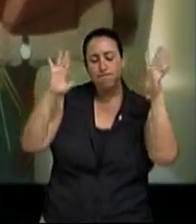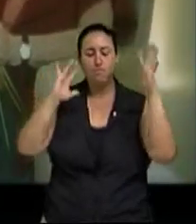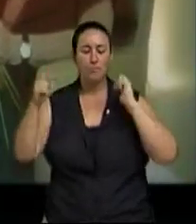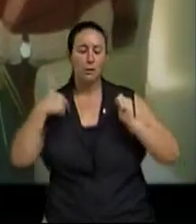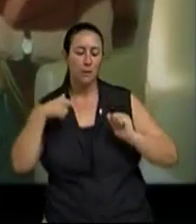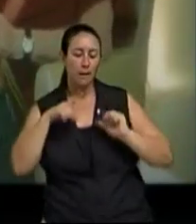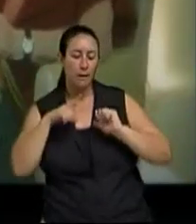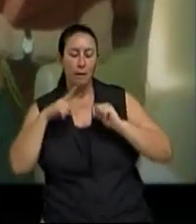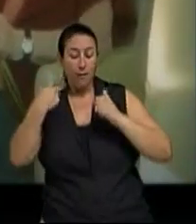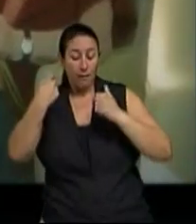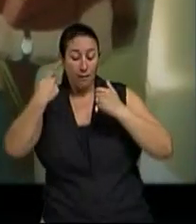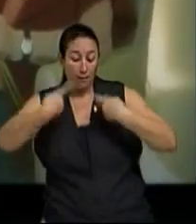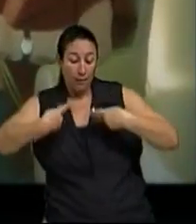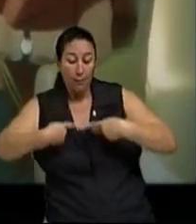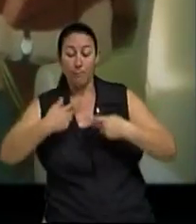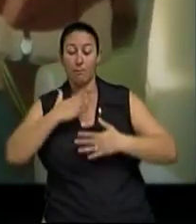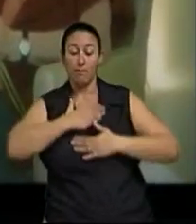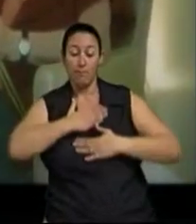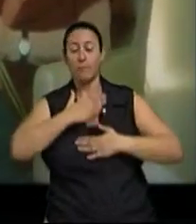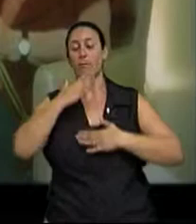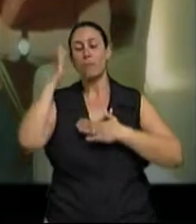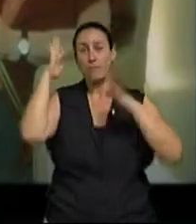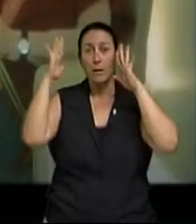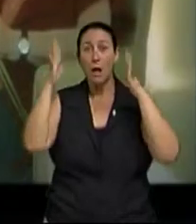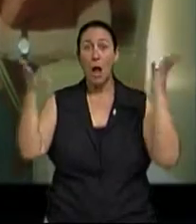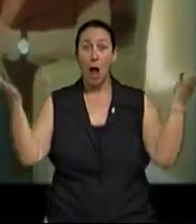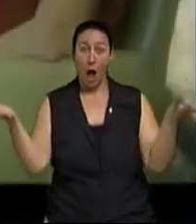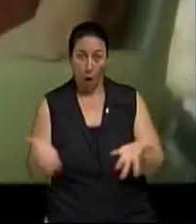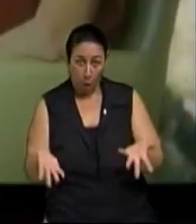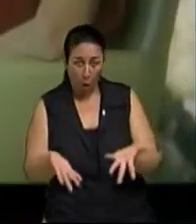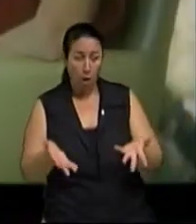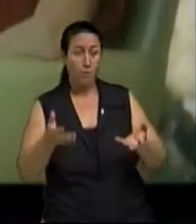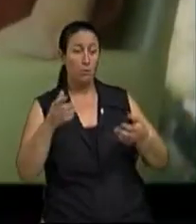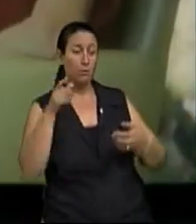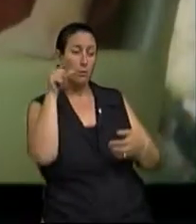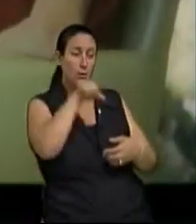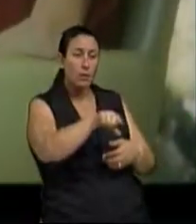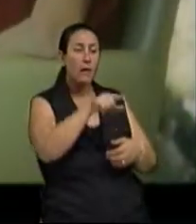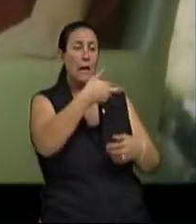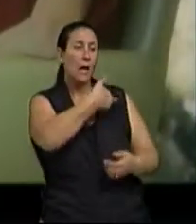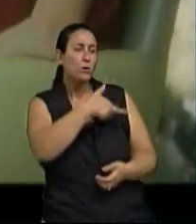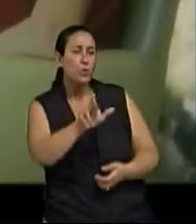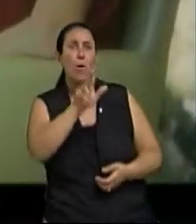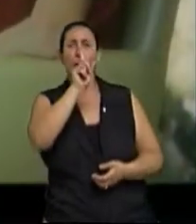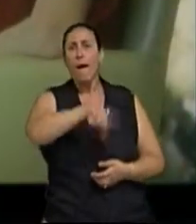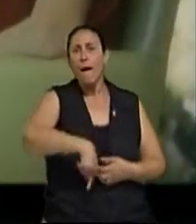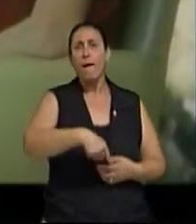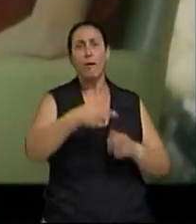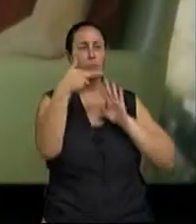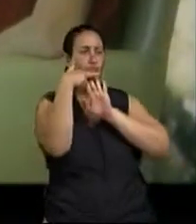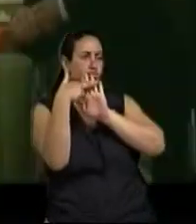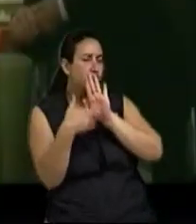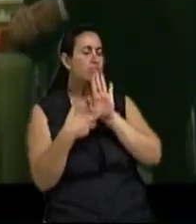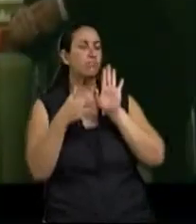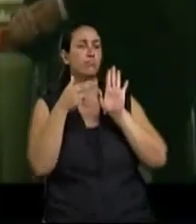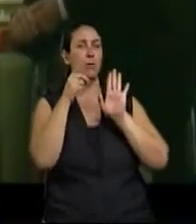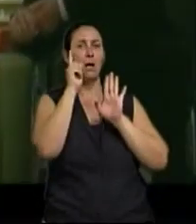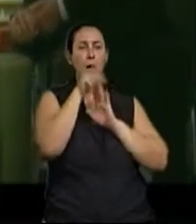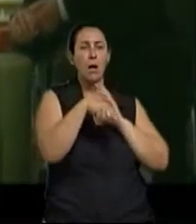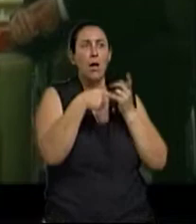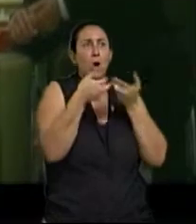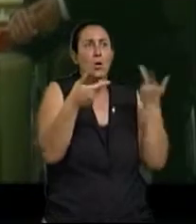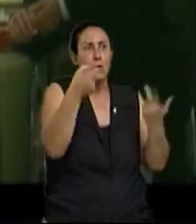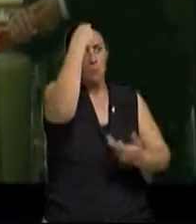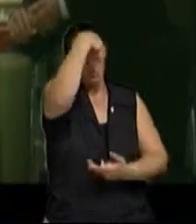precisamos ter cuidado para ver se essas práticas, enfim, elas estão de acordo com a espiritualidade mais profunda do